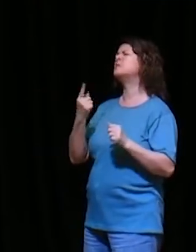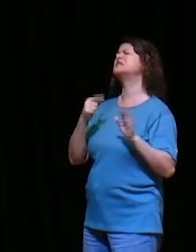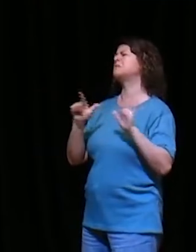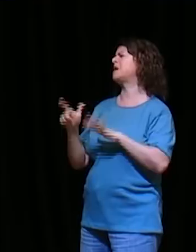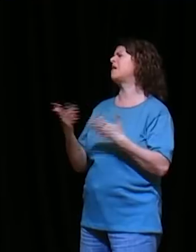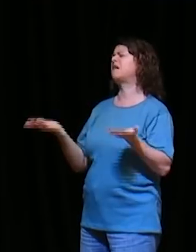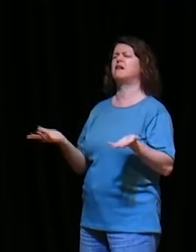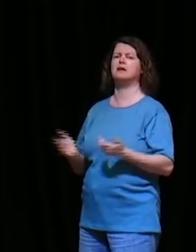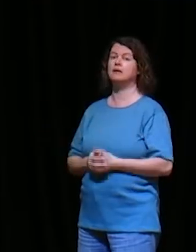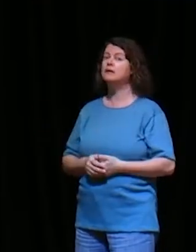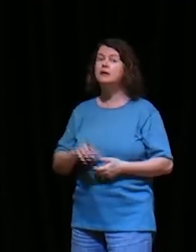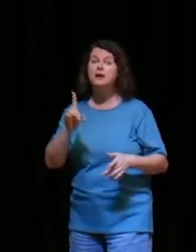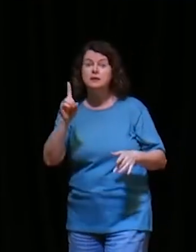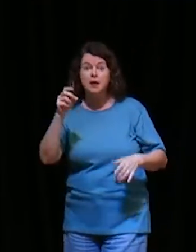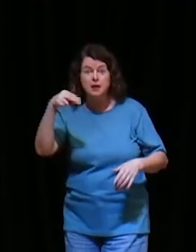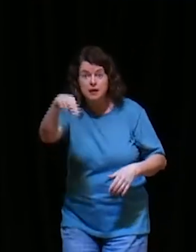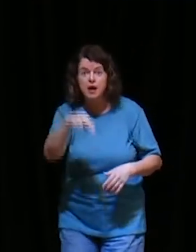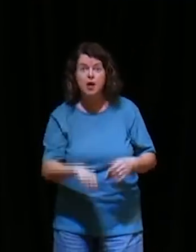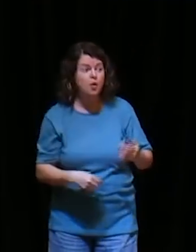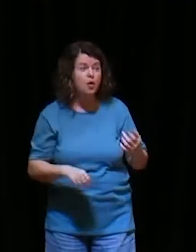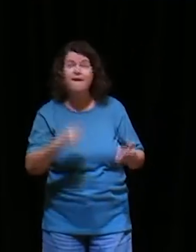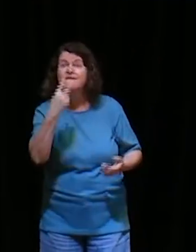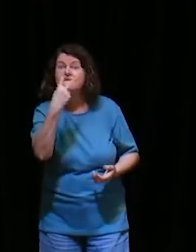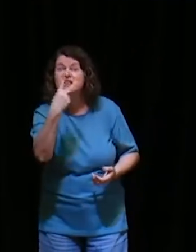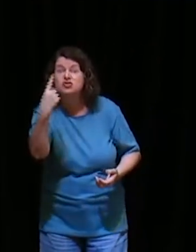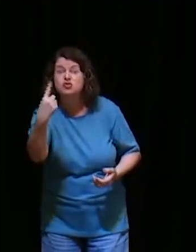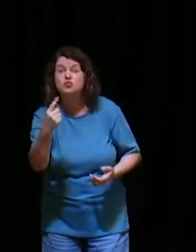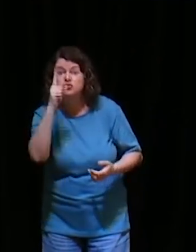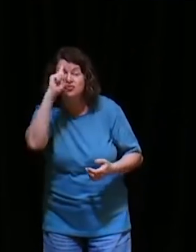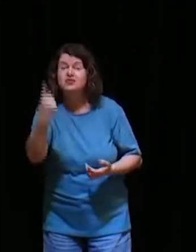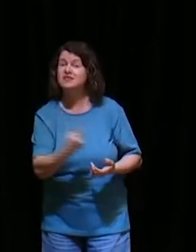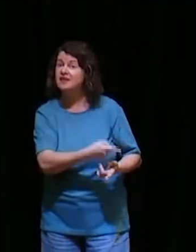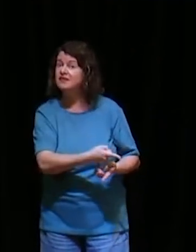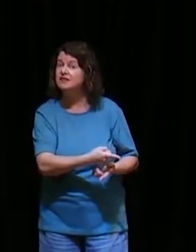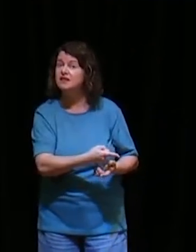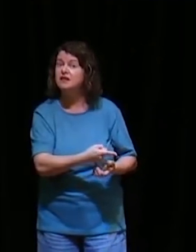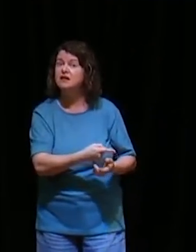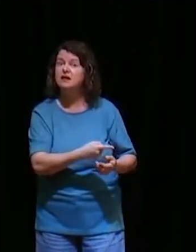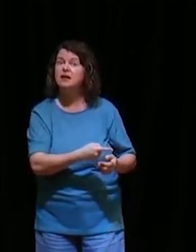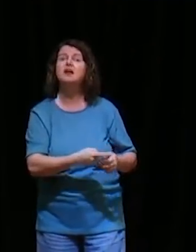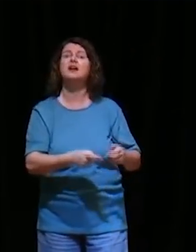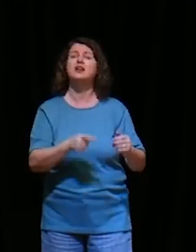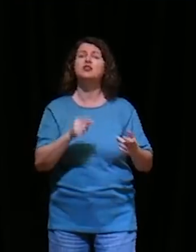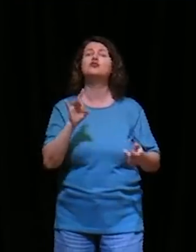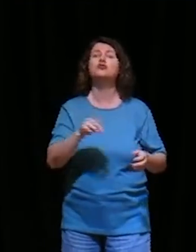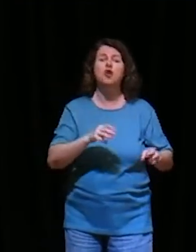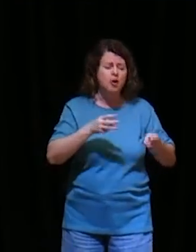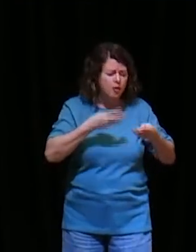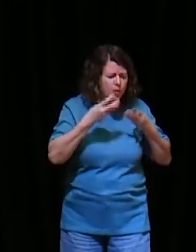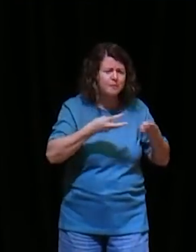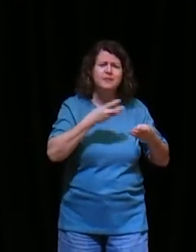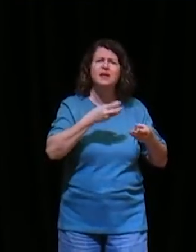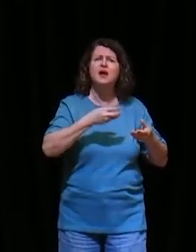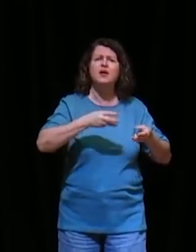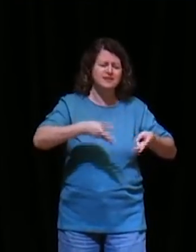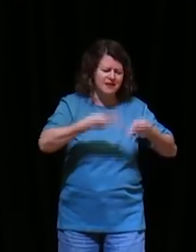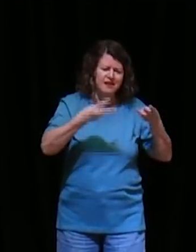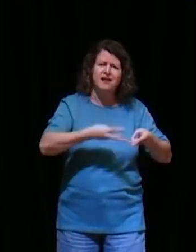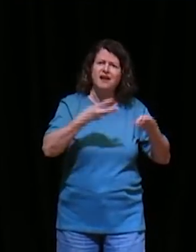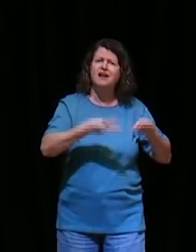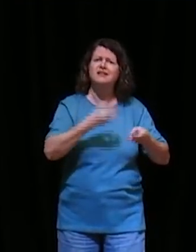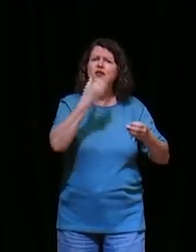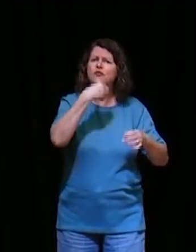durante 21 dias, só com legumes, e frutas, ele se assentou, para buscar o Senhor, ele não simplesmente, um jejum, ele